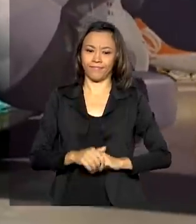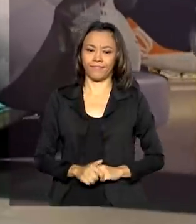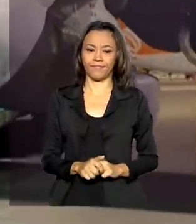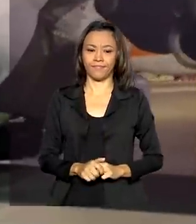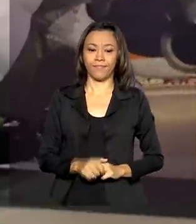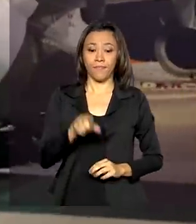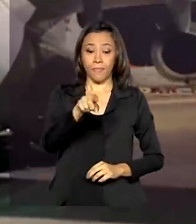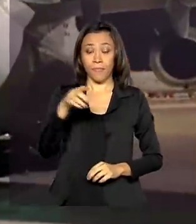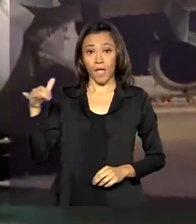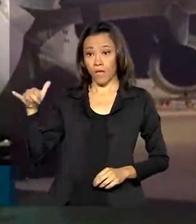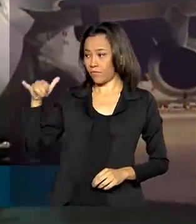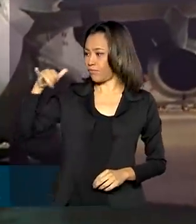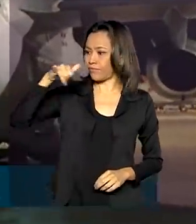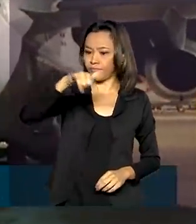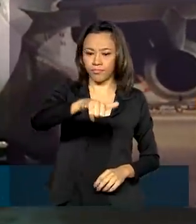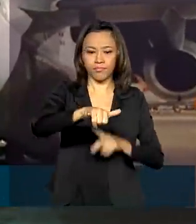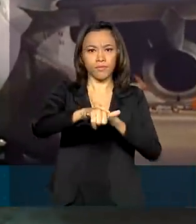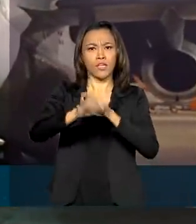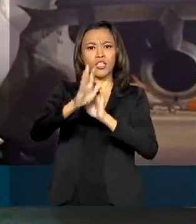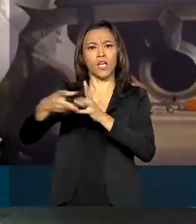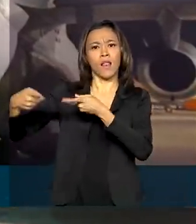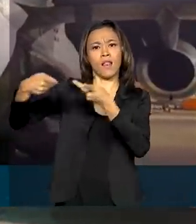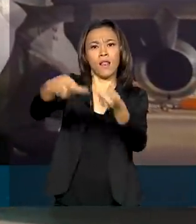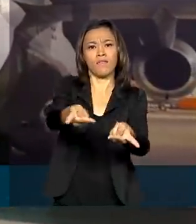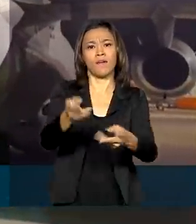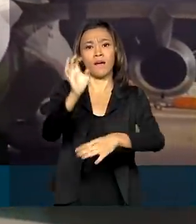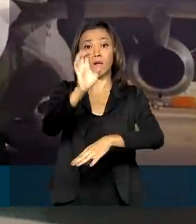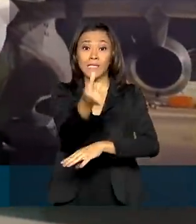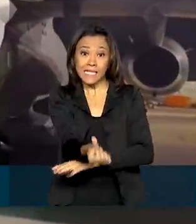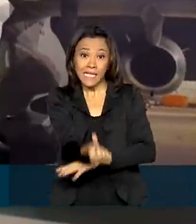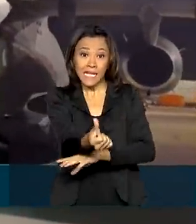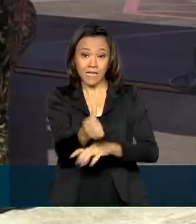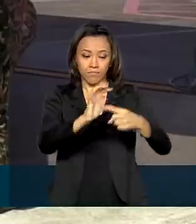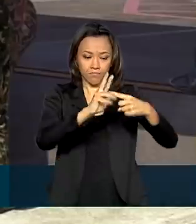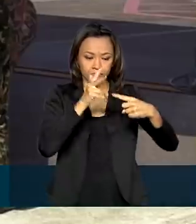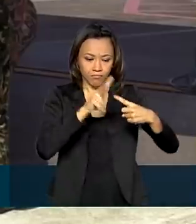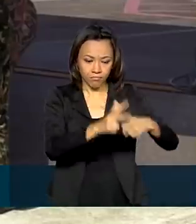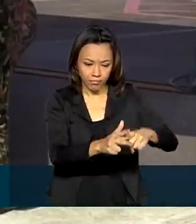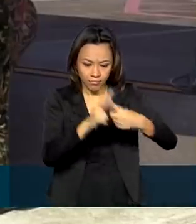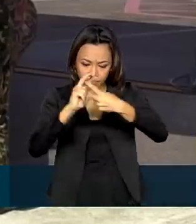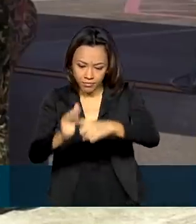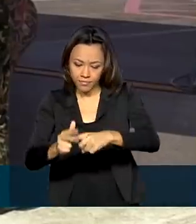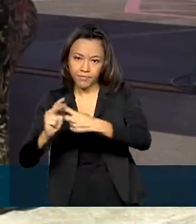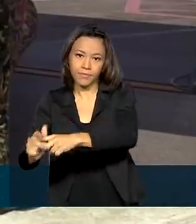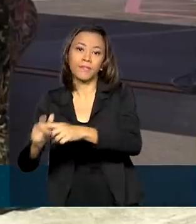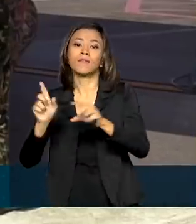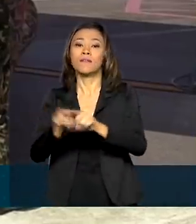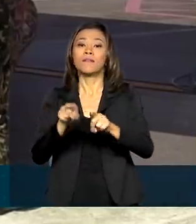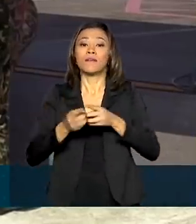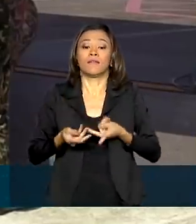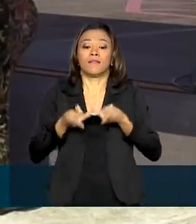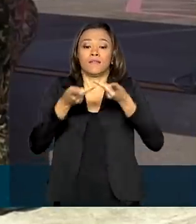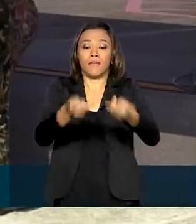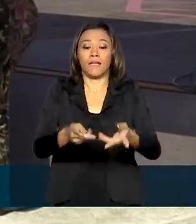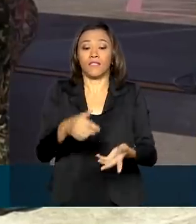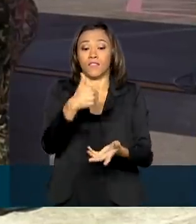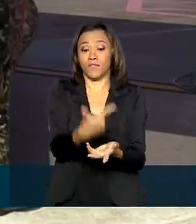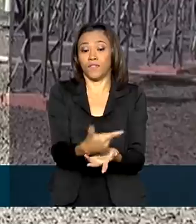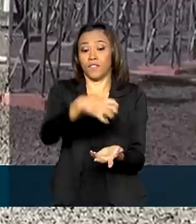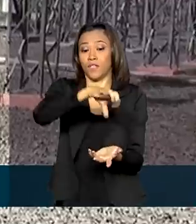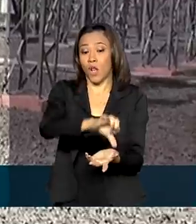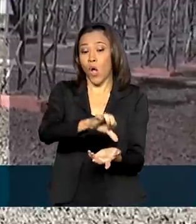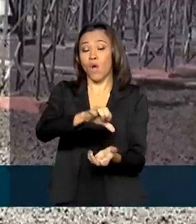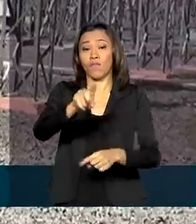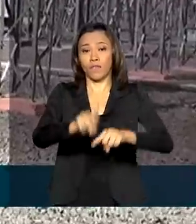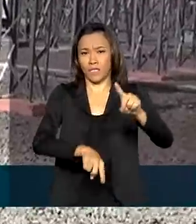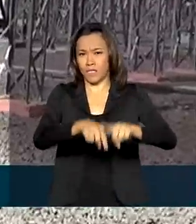Os aviões da FAB já transportaram para Macapá seis geradores. Também foram entregues cerca de 29 toneladas de material.